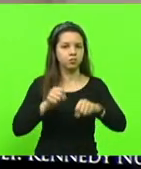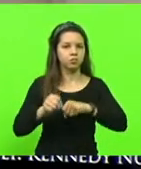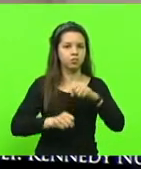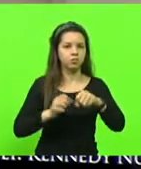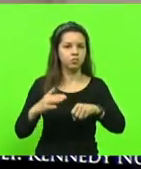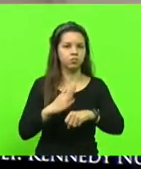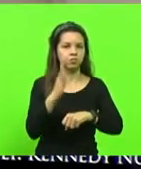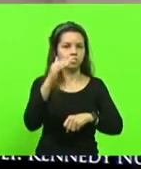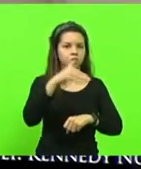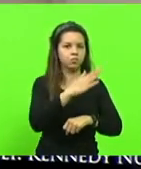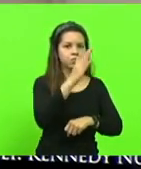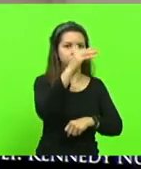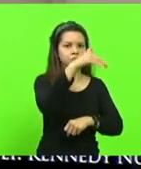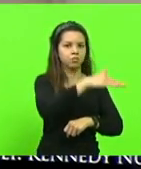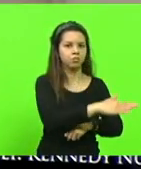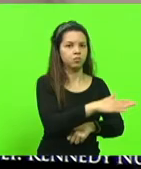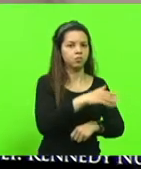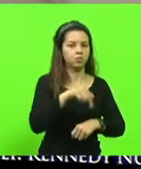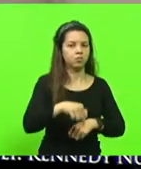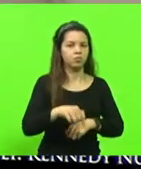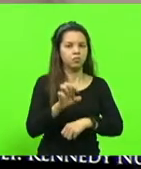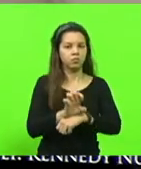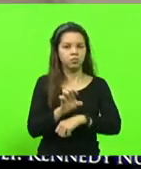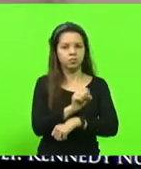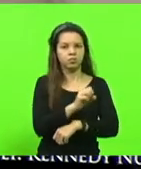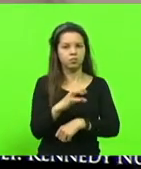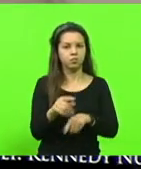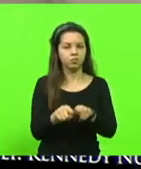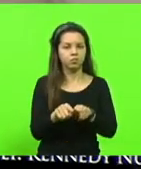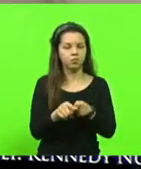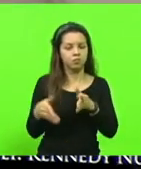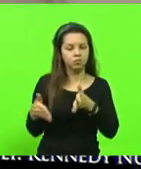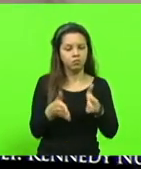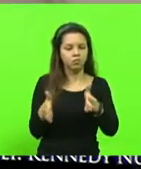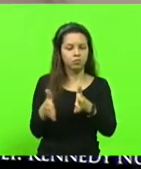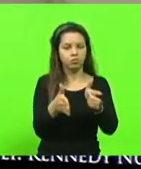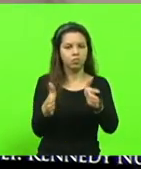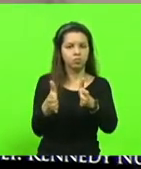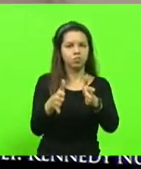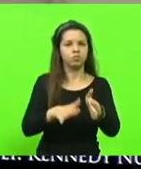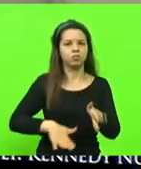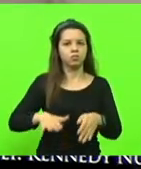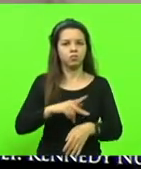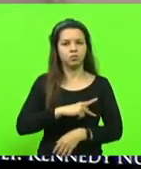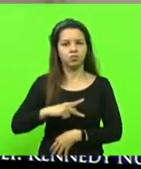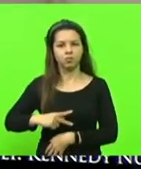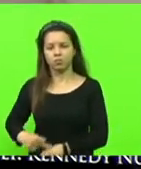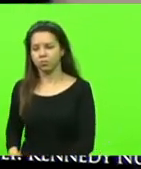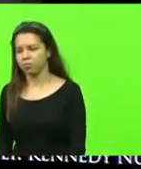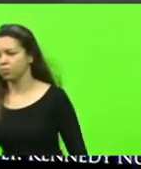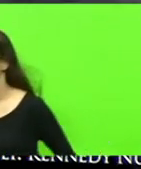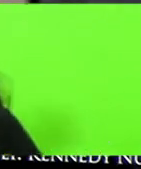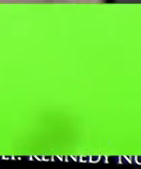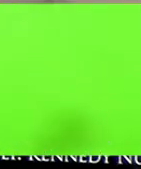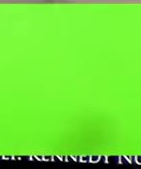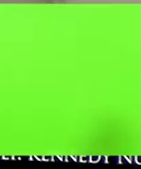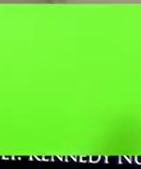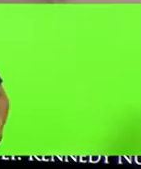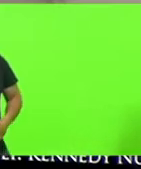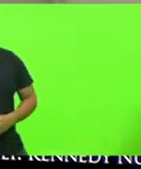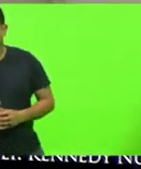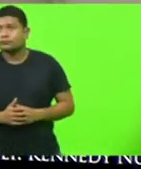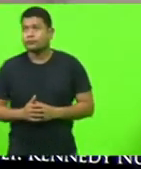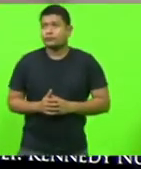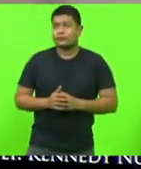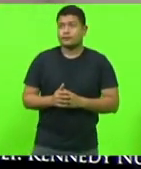parques do Estado de Santa Catarina e em trilhas, localizadas em áreas públicas em seu entorno.